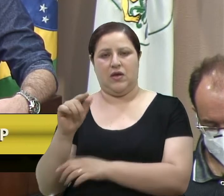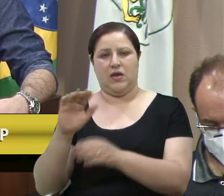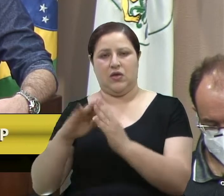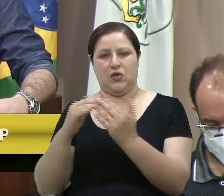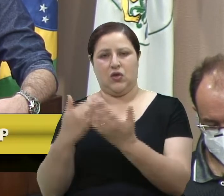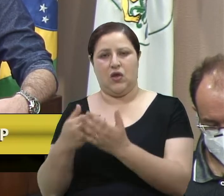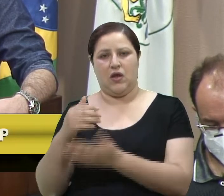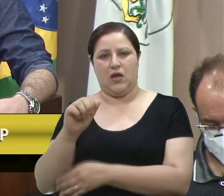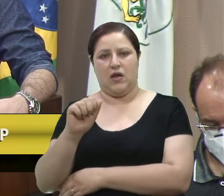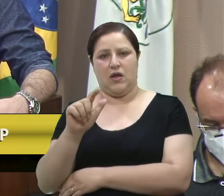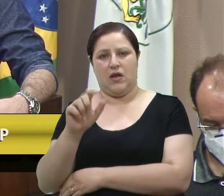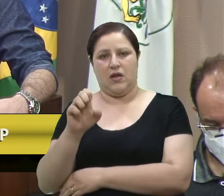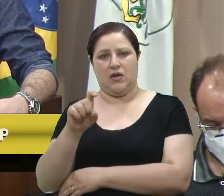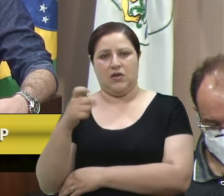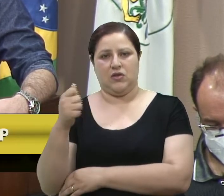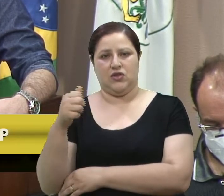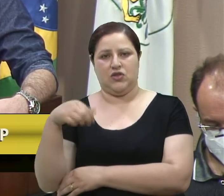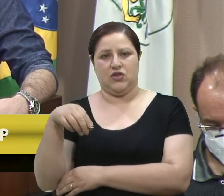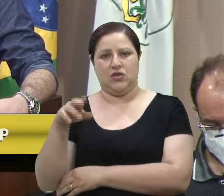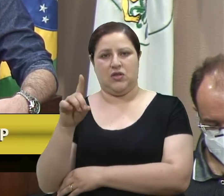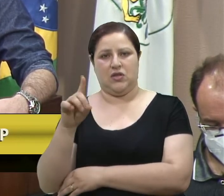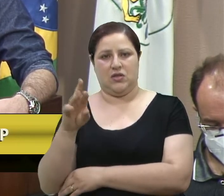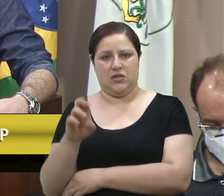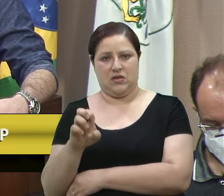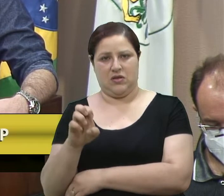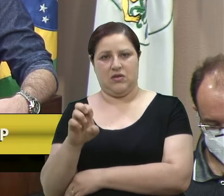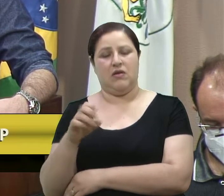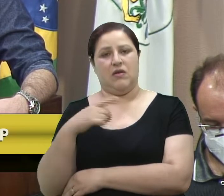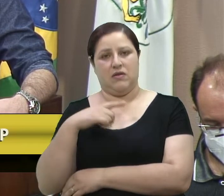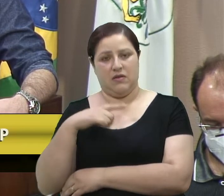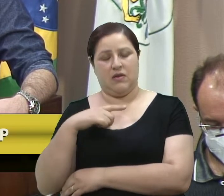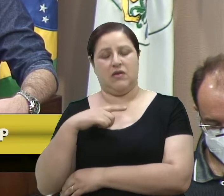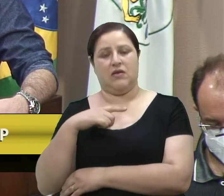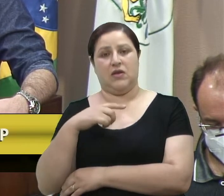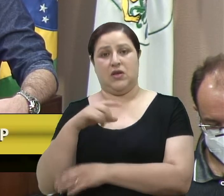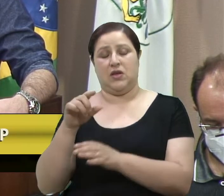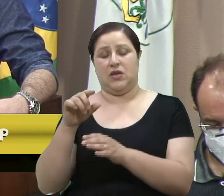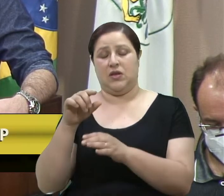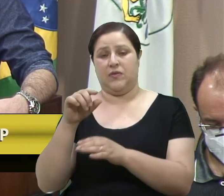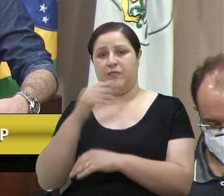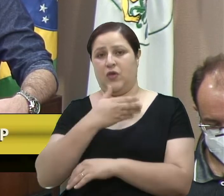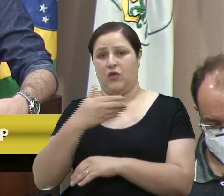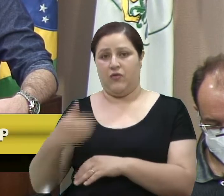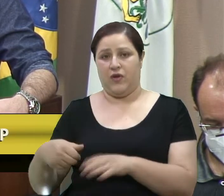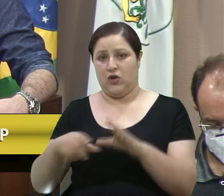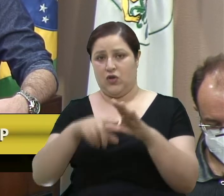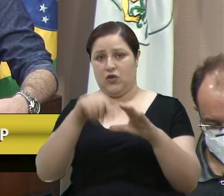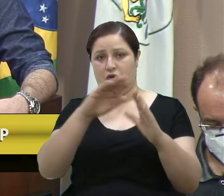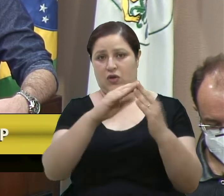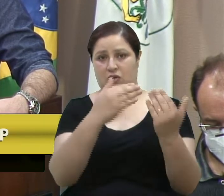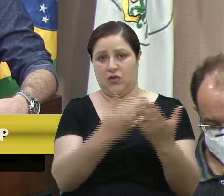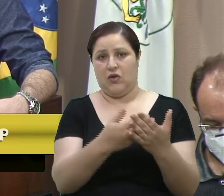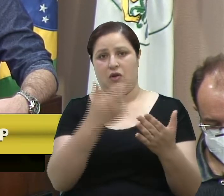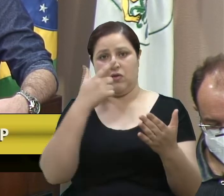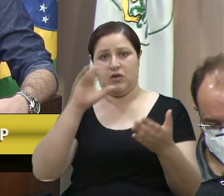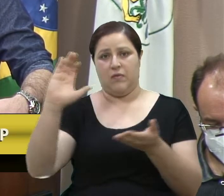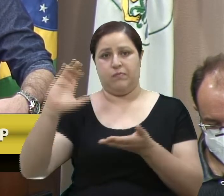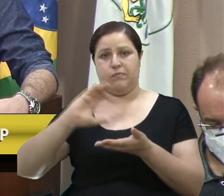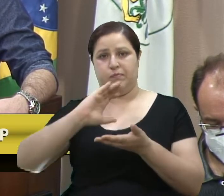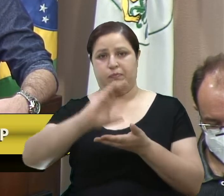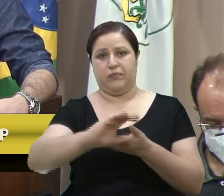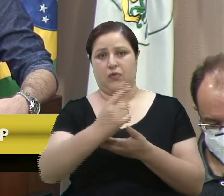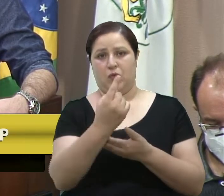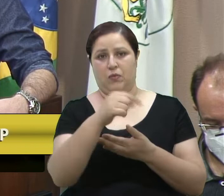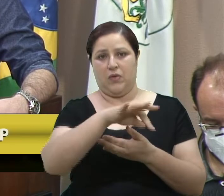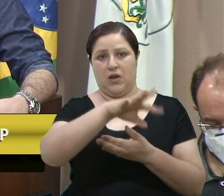projeto Escola Cívico-Militar recebe a quantia do governo federal de um milhão de reais para melhorias e adaptações.